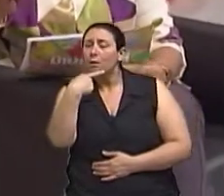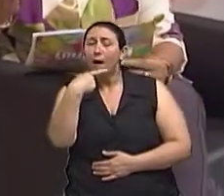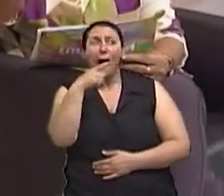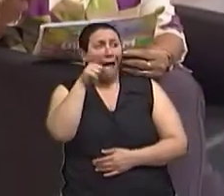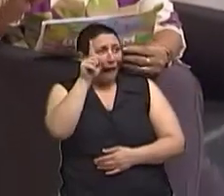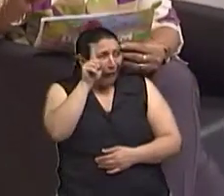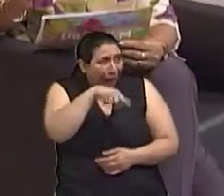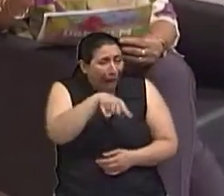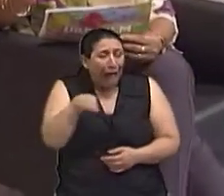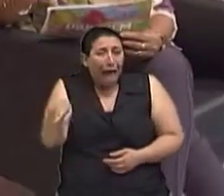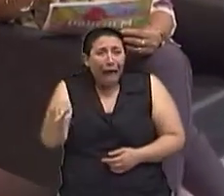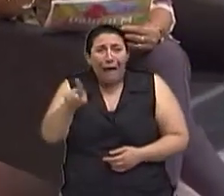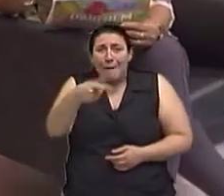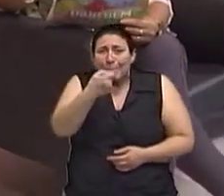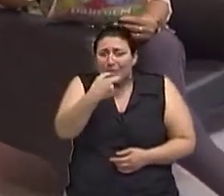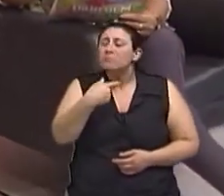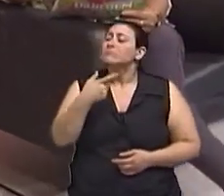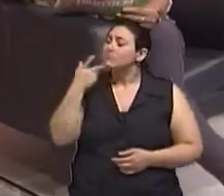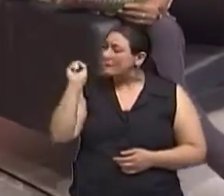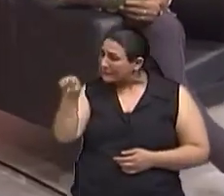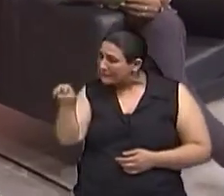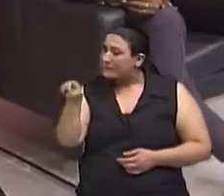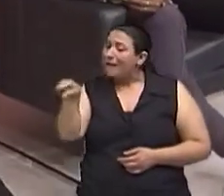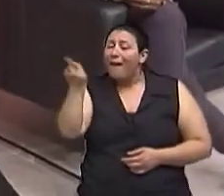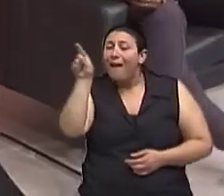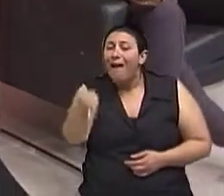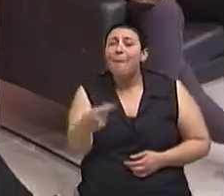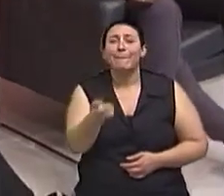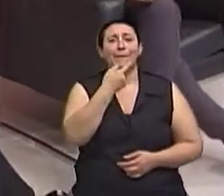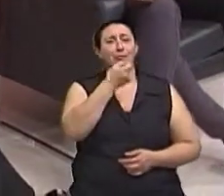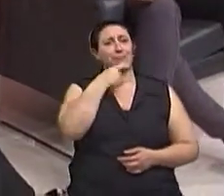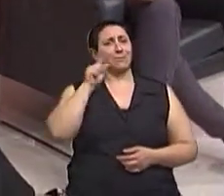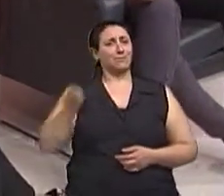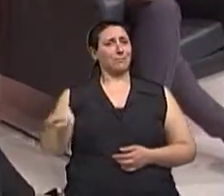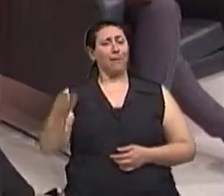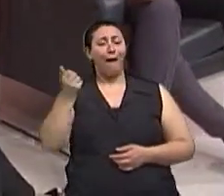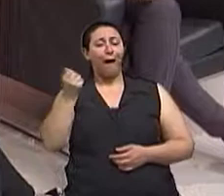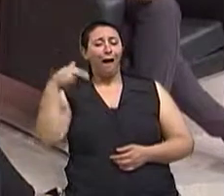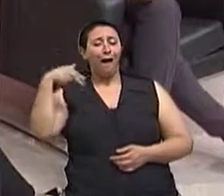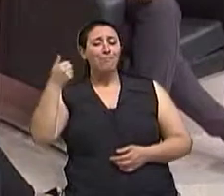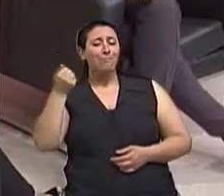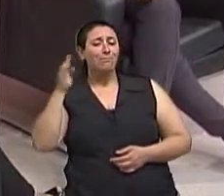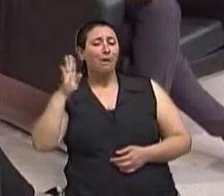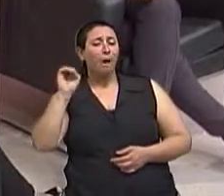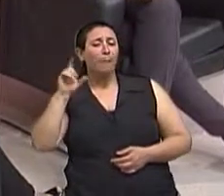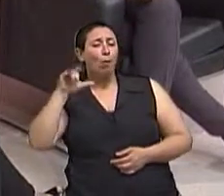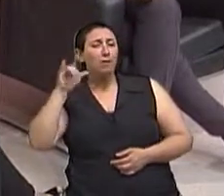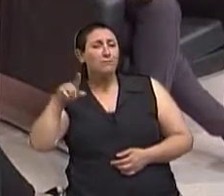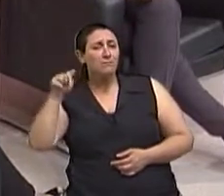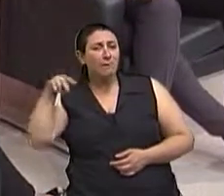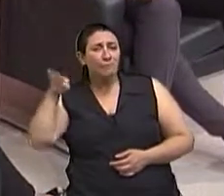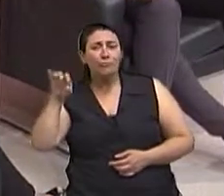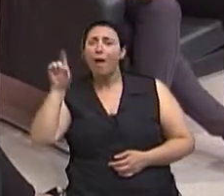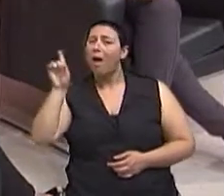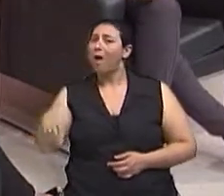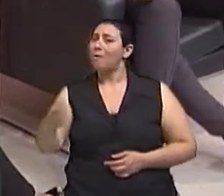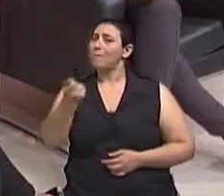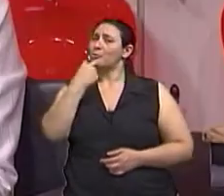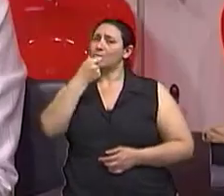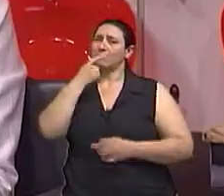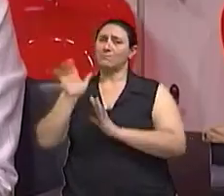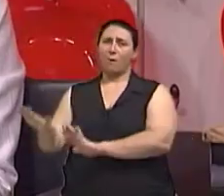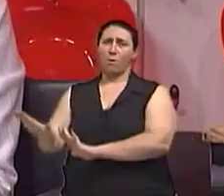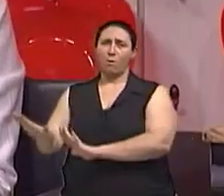Ah, isso que é fundamental a gente marcar. Sim, é uma medicação. O suplemento, não. É o alimento, na forma de pó,